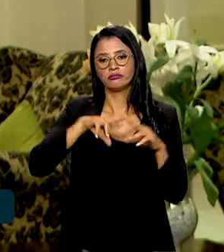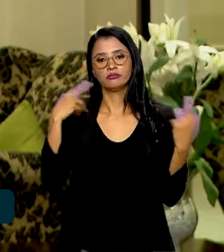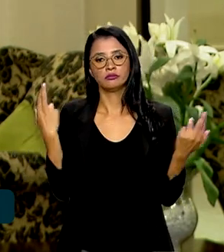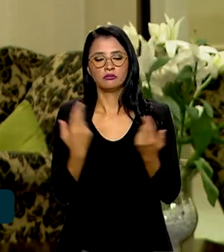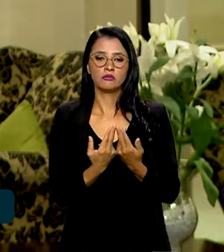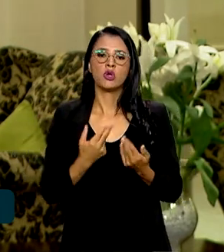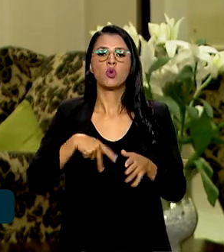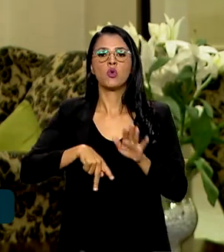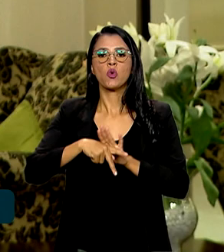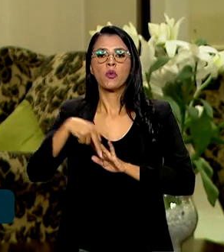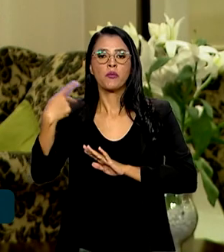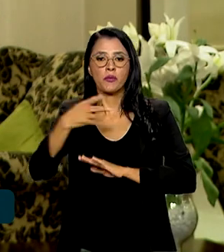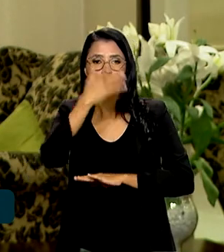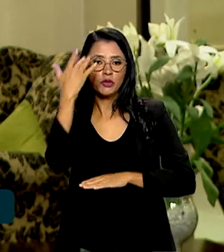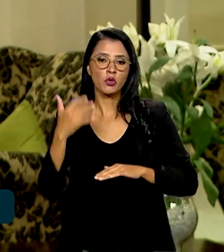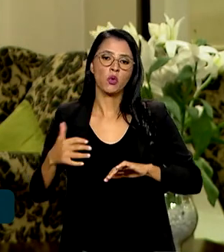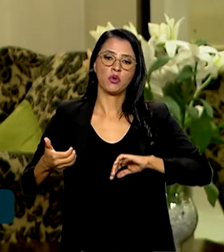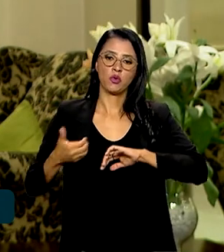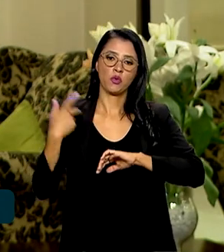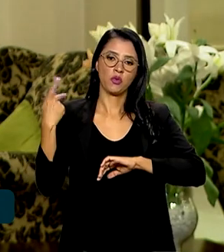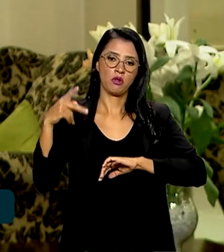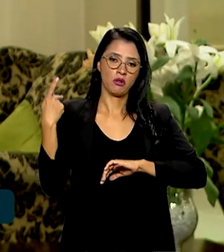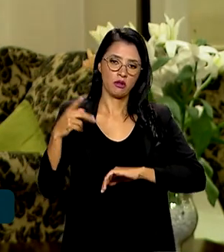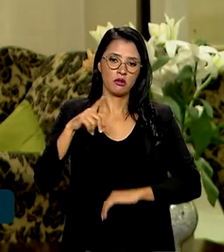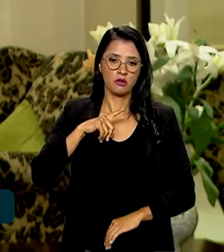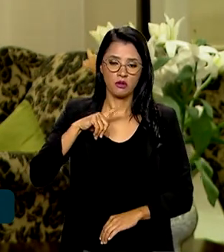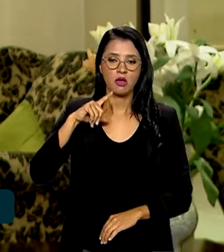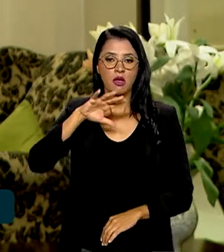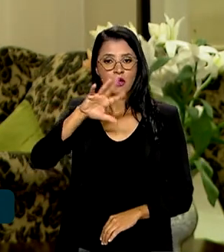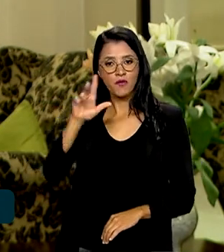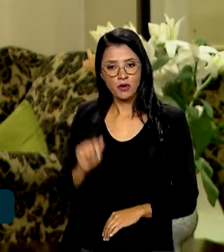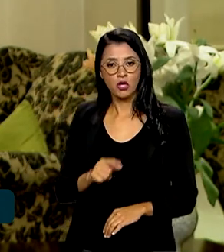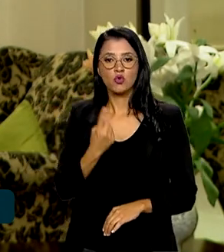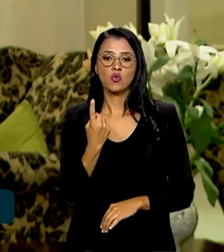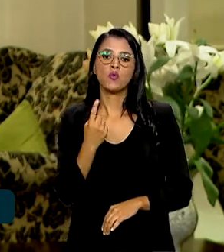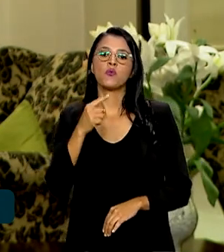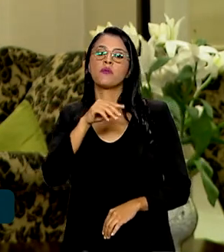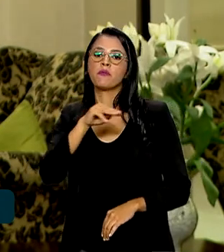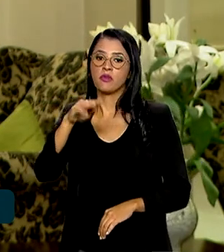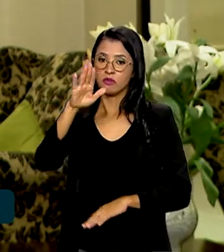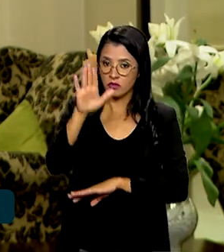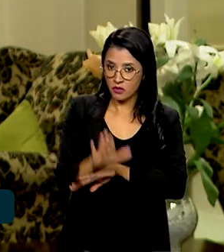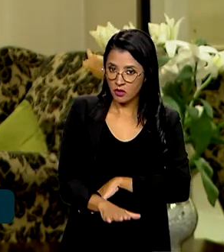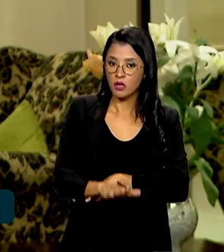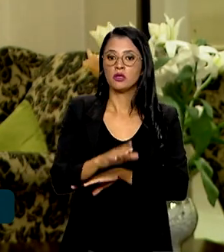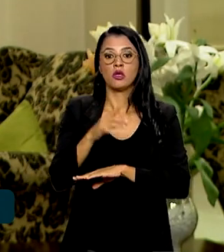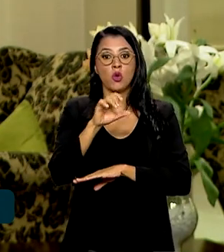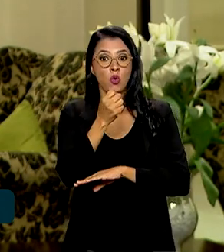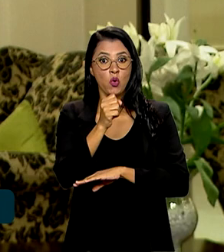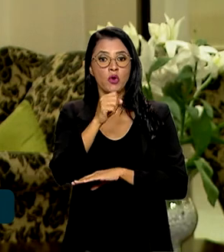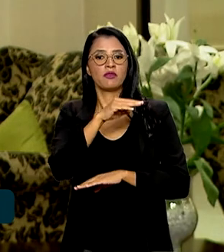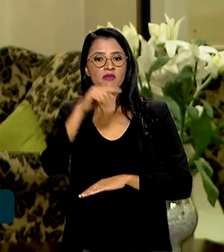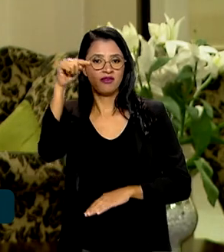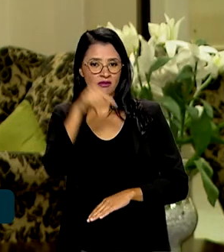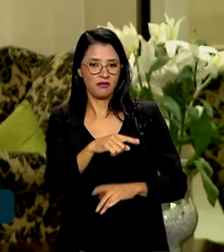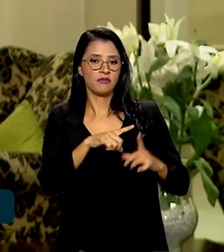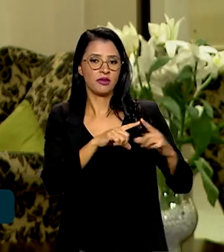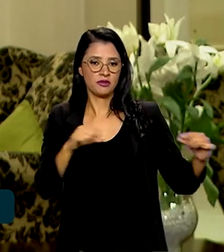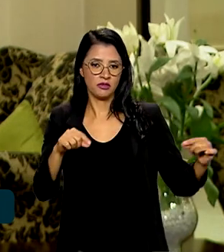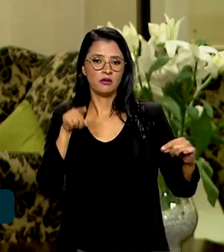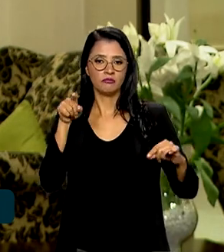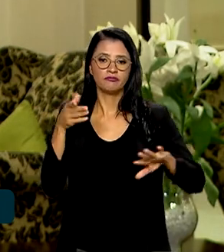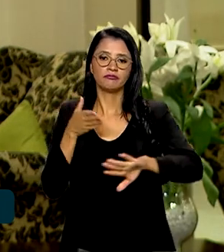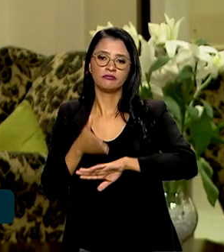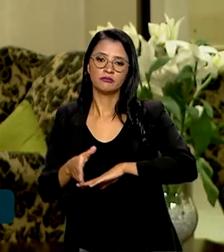dirigentes do Congresso Nacional Africano. À 1h30 da tarde, 8h30 da manhã, no horário de Brasília, ele